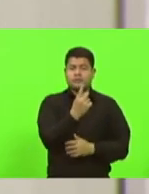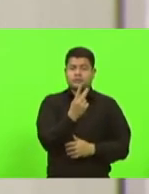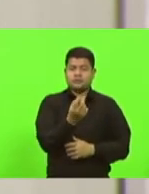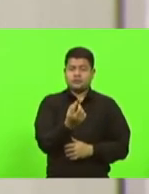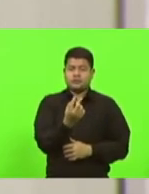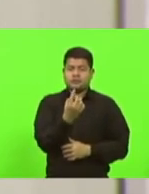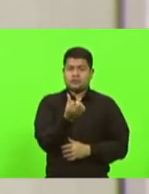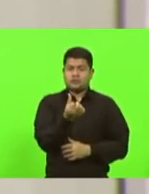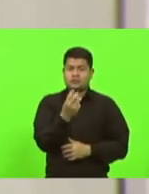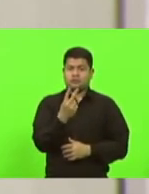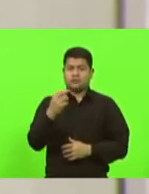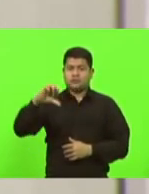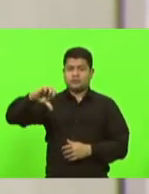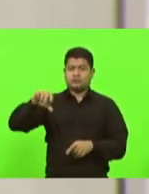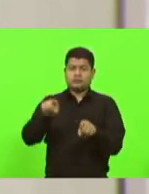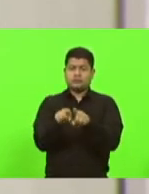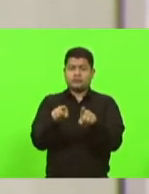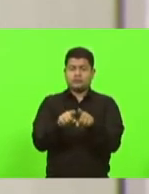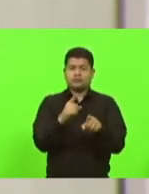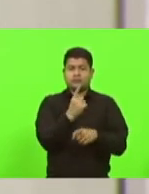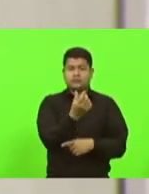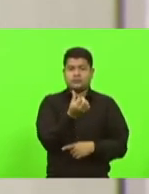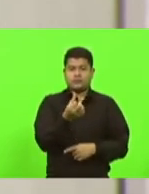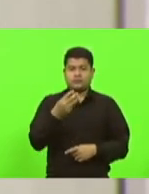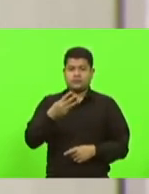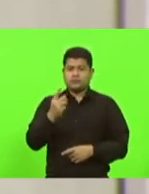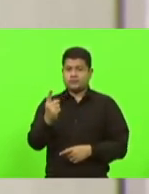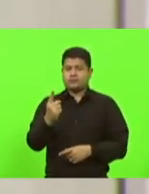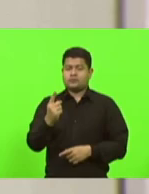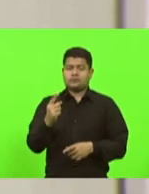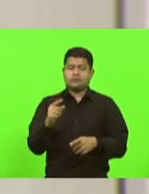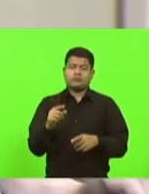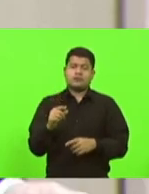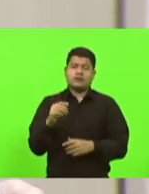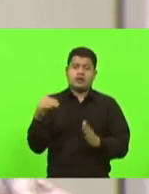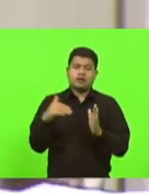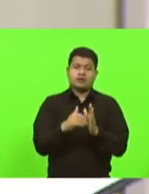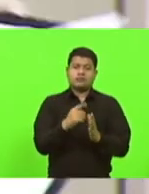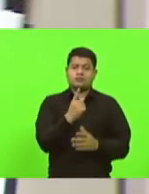1.631 a 1.634.